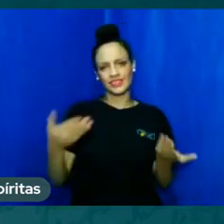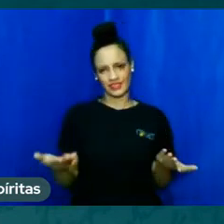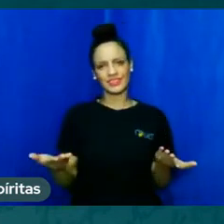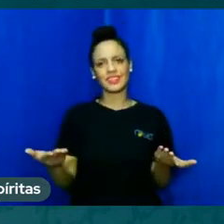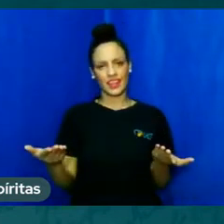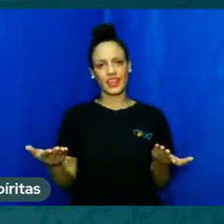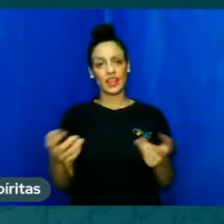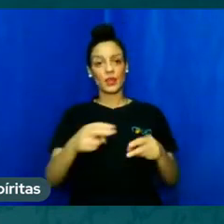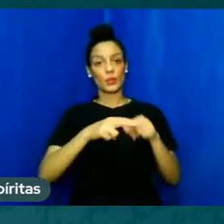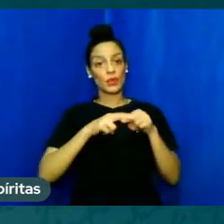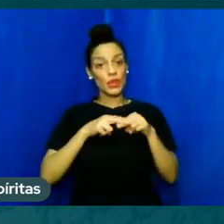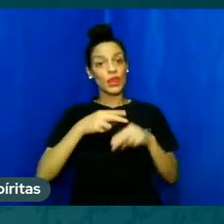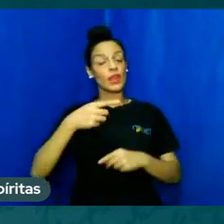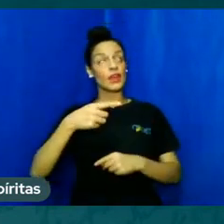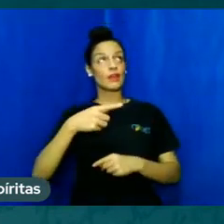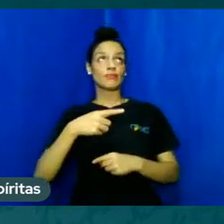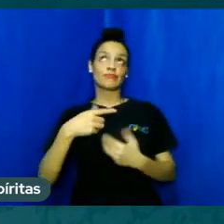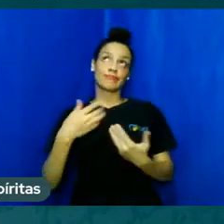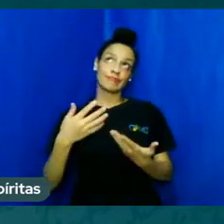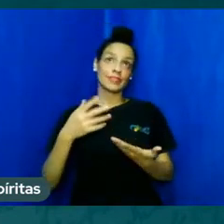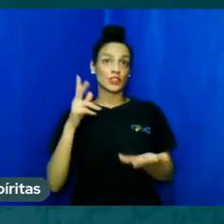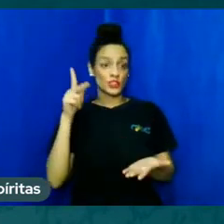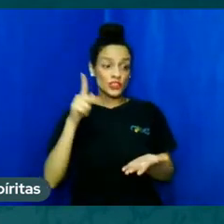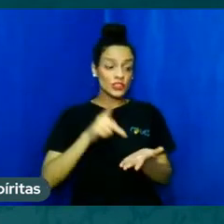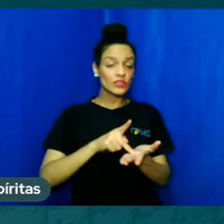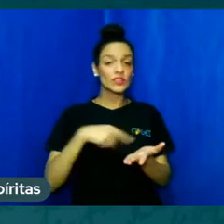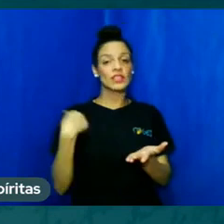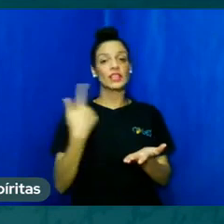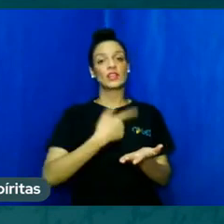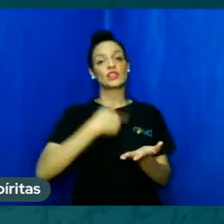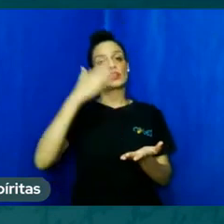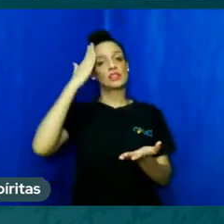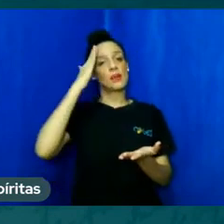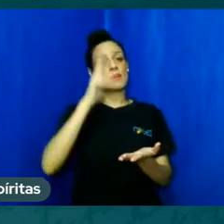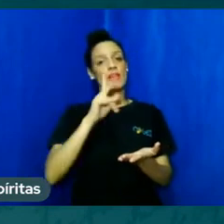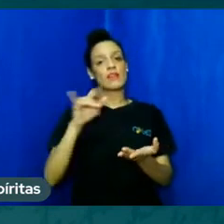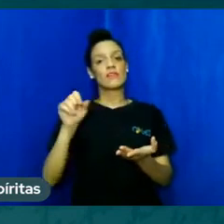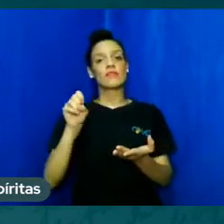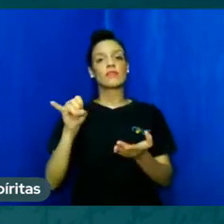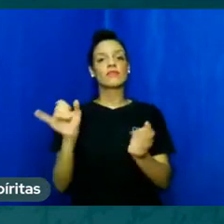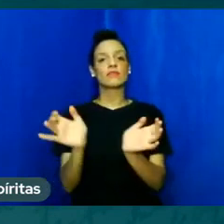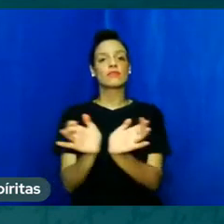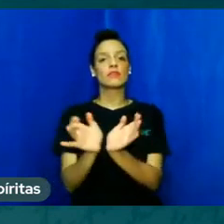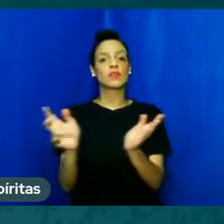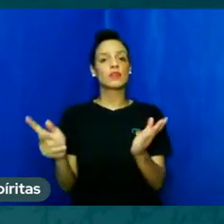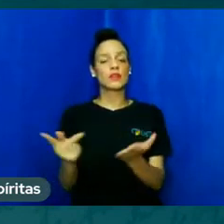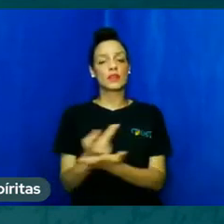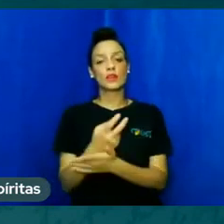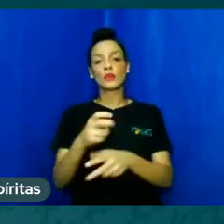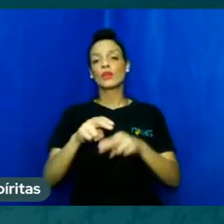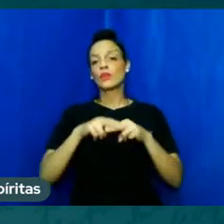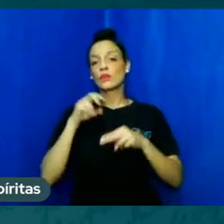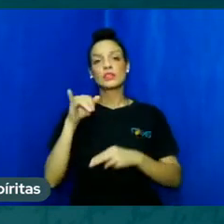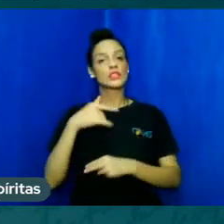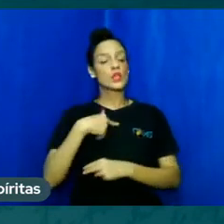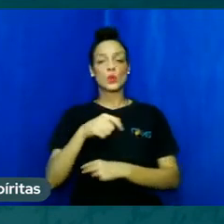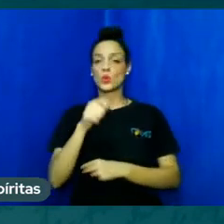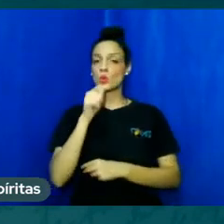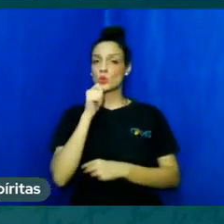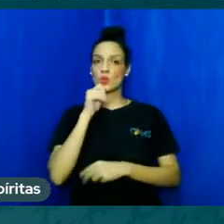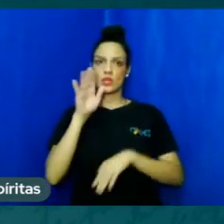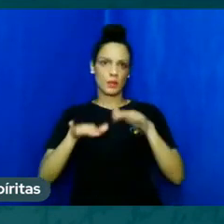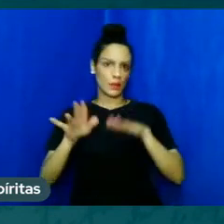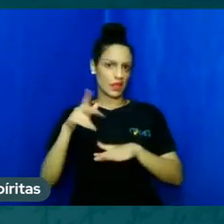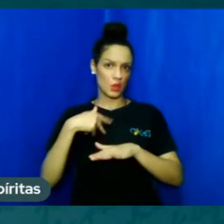fato, só quando a gente está diante de uma situação. Porque enquanto eu não estou, eu posso dizer, ah, eu não